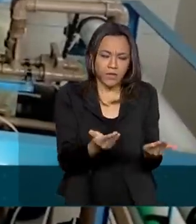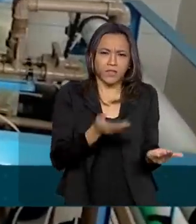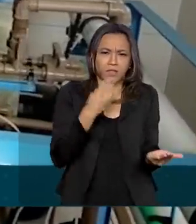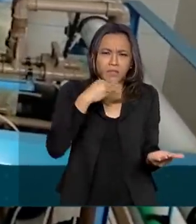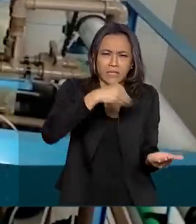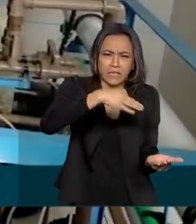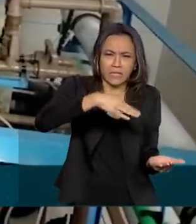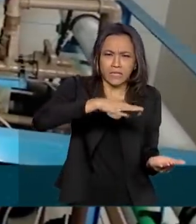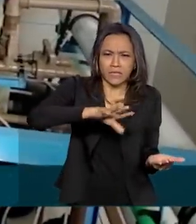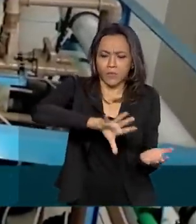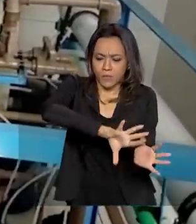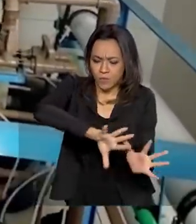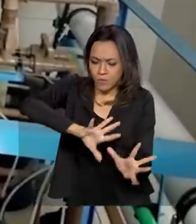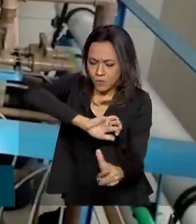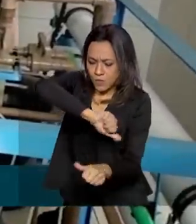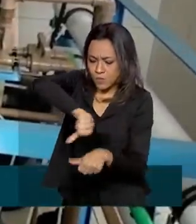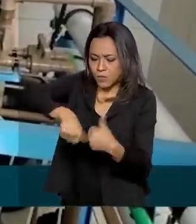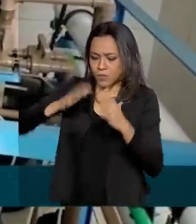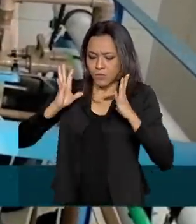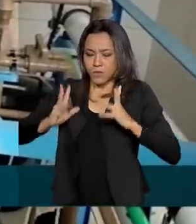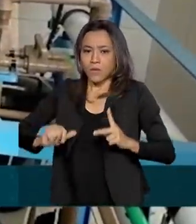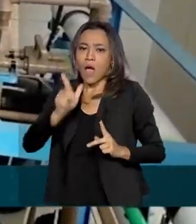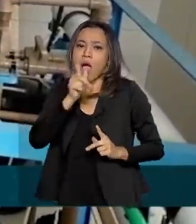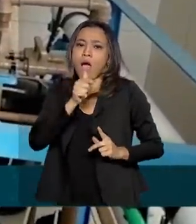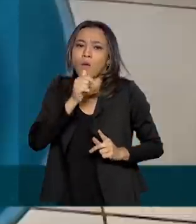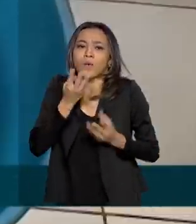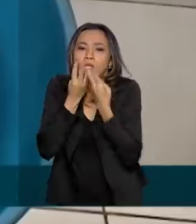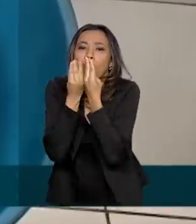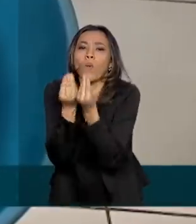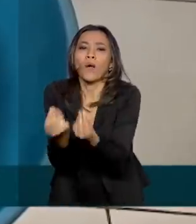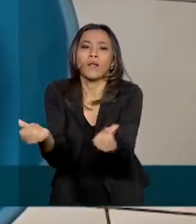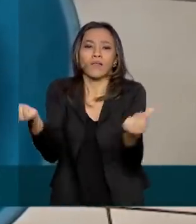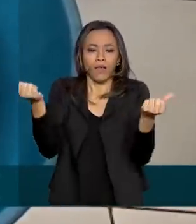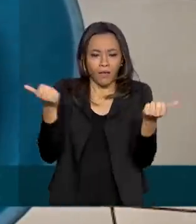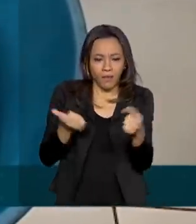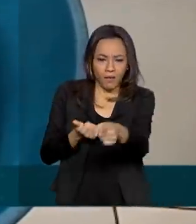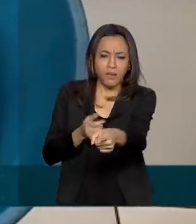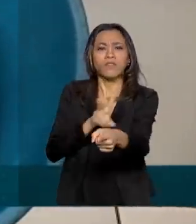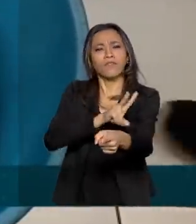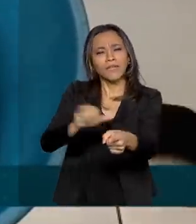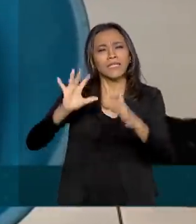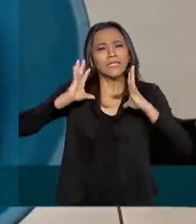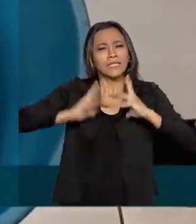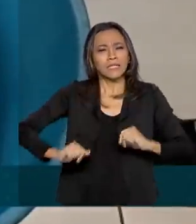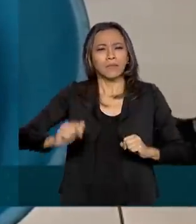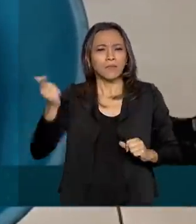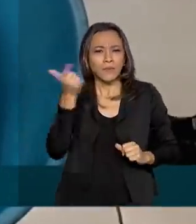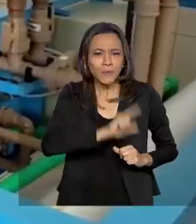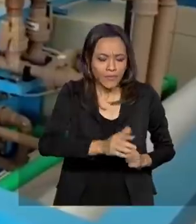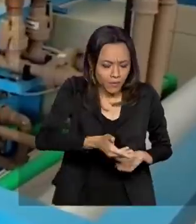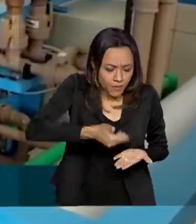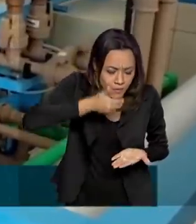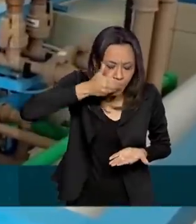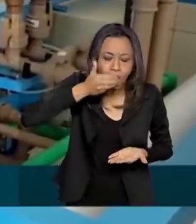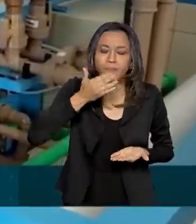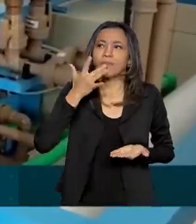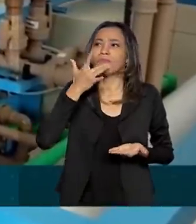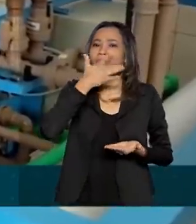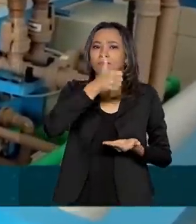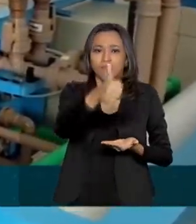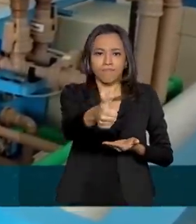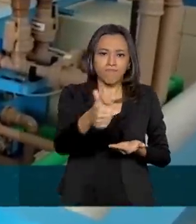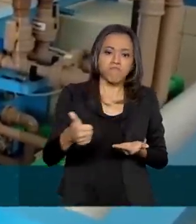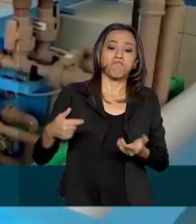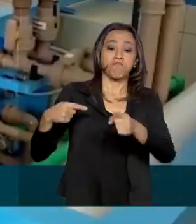17 mil pessoas do sertão paraibano vão ter acesso a água doce, pura, própria para consumo. O ministro do